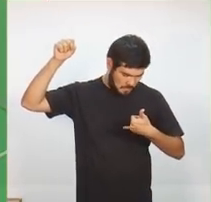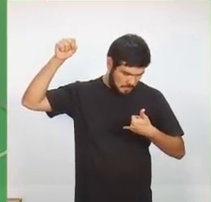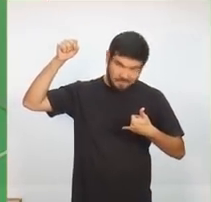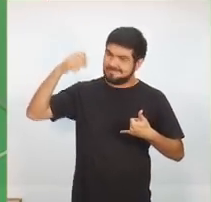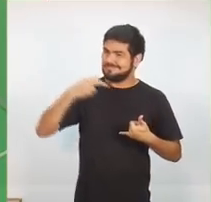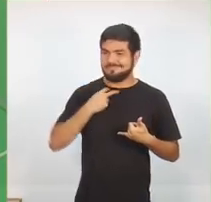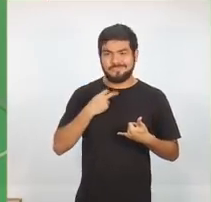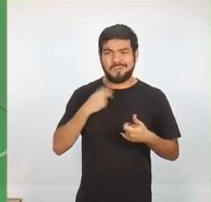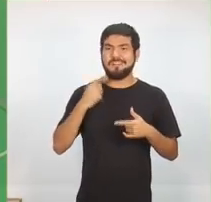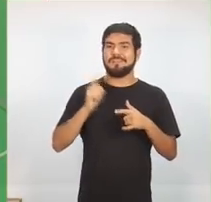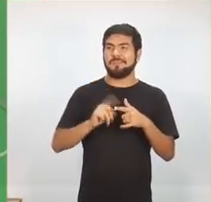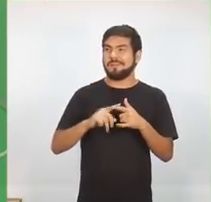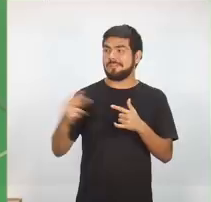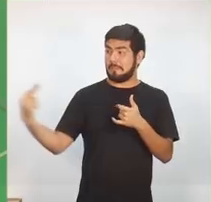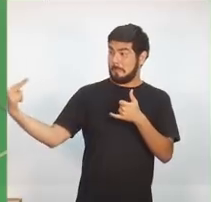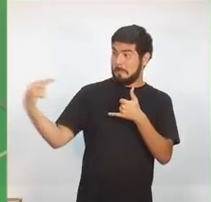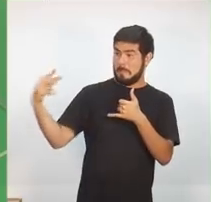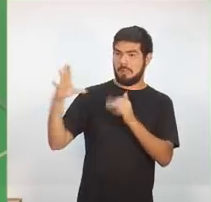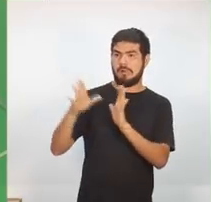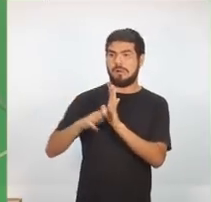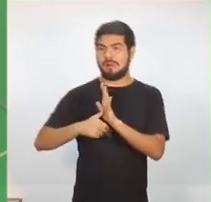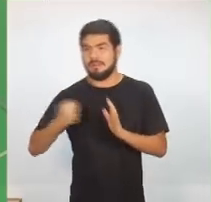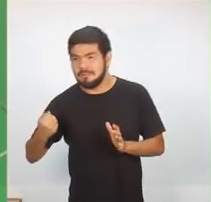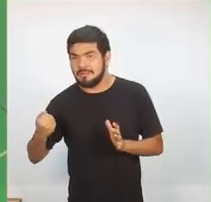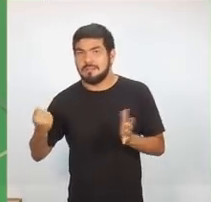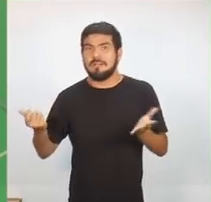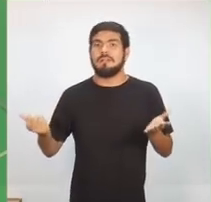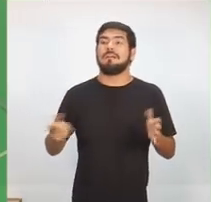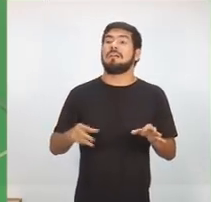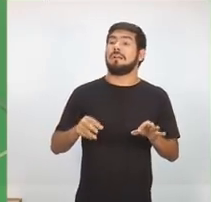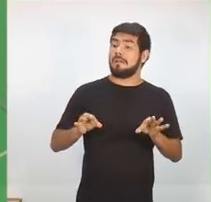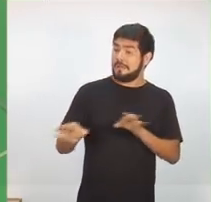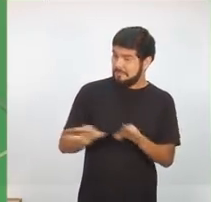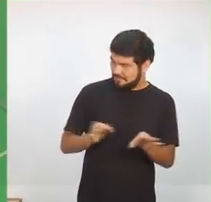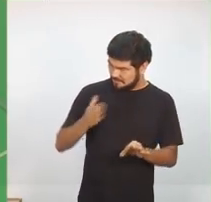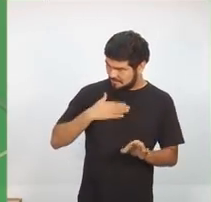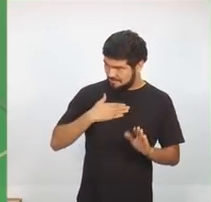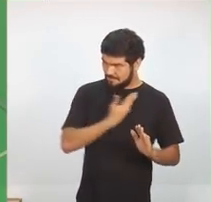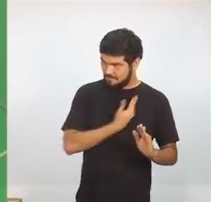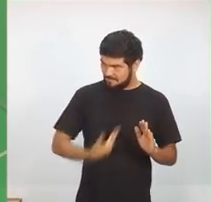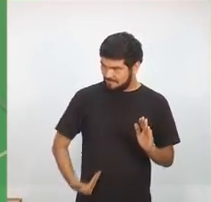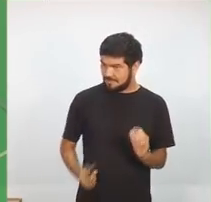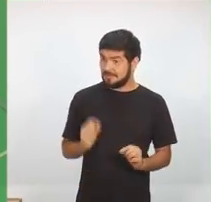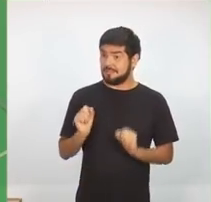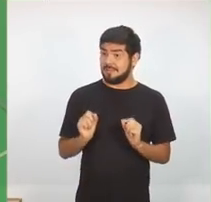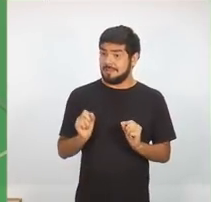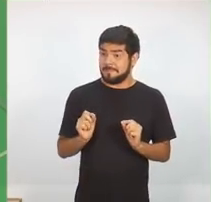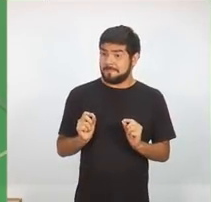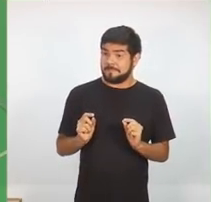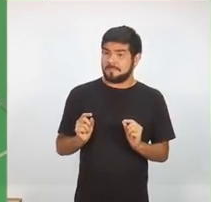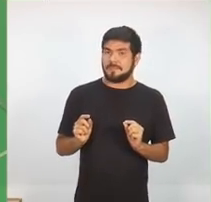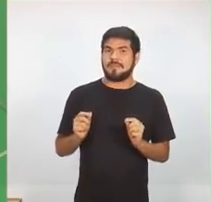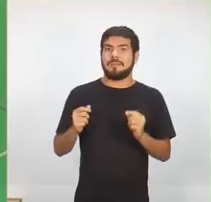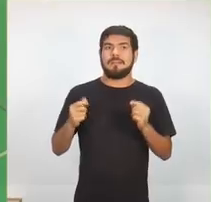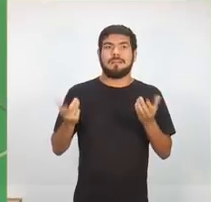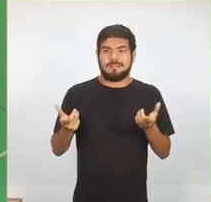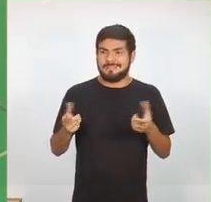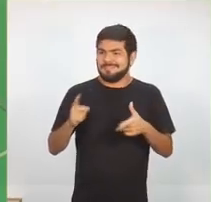e está sendo subtraído do seu bem. O nosso plano de governo, nós estamos colocando, que essa situação tem que ser